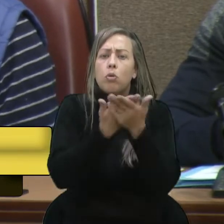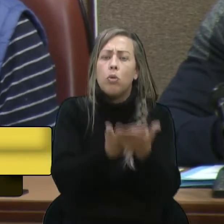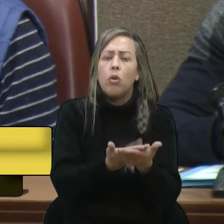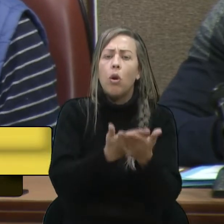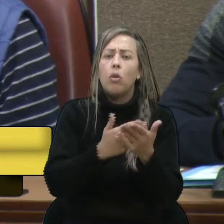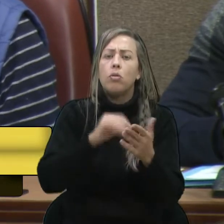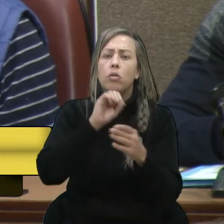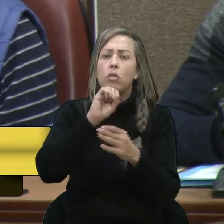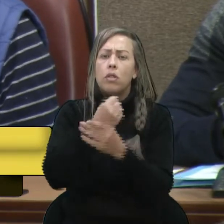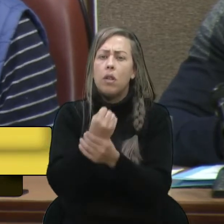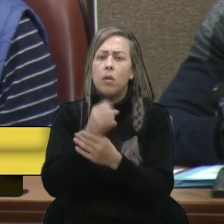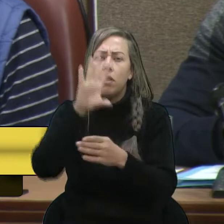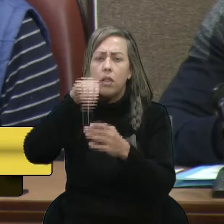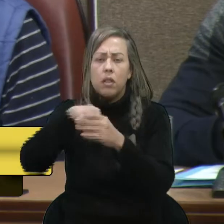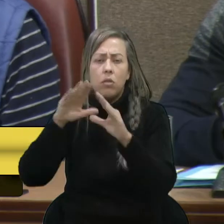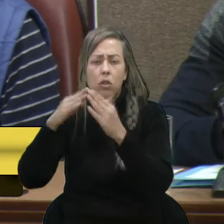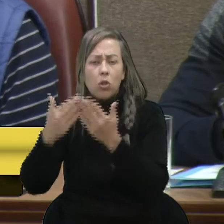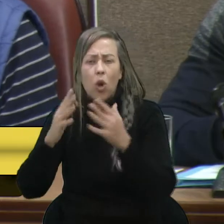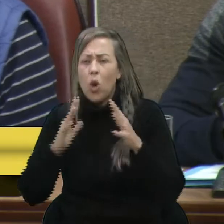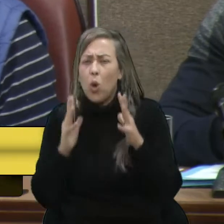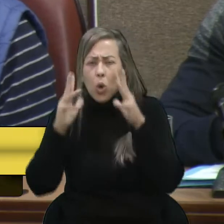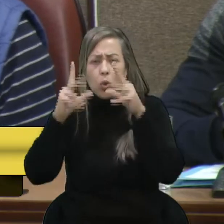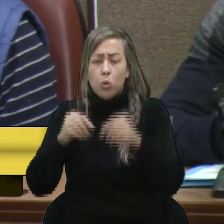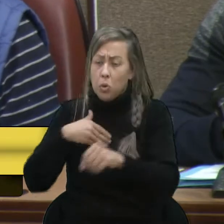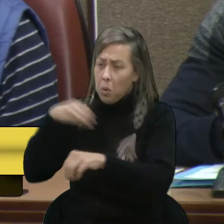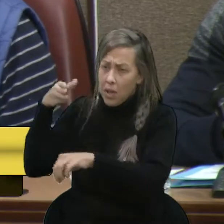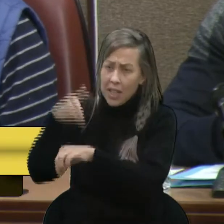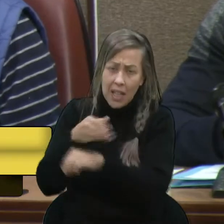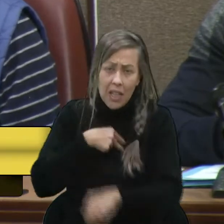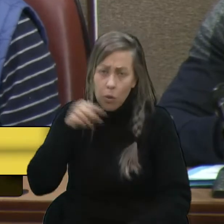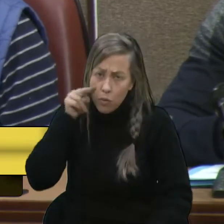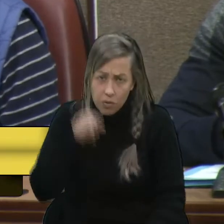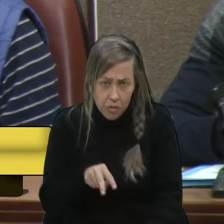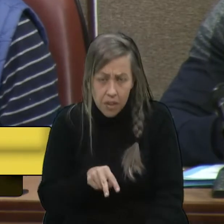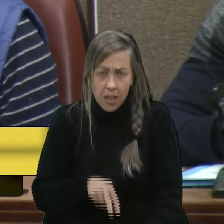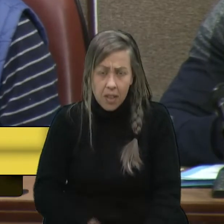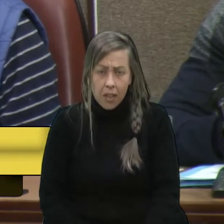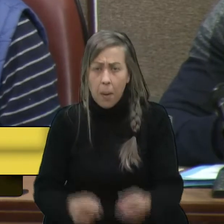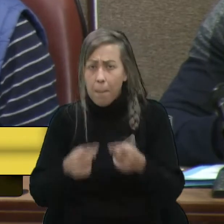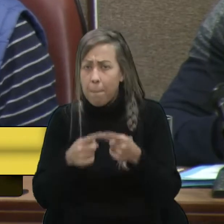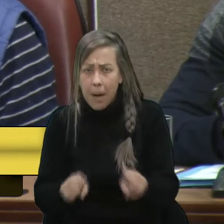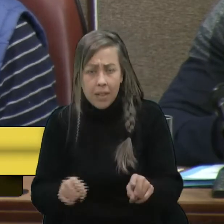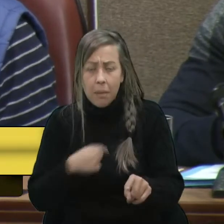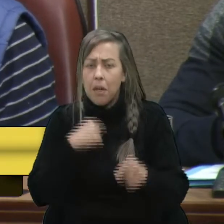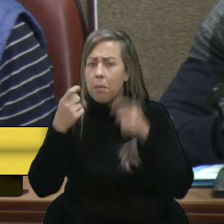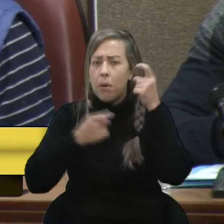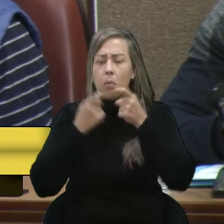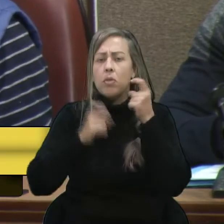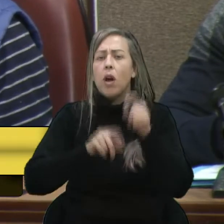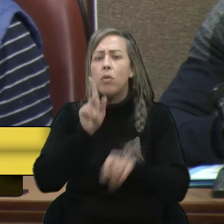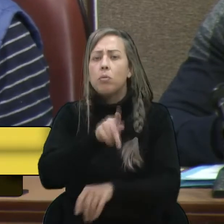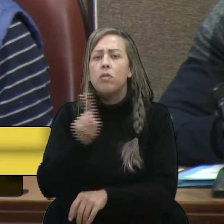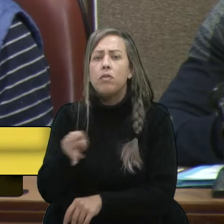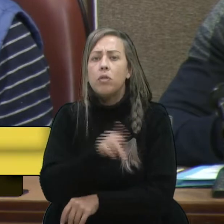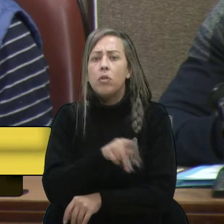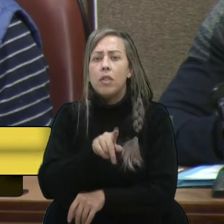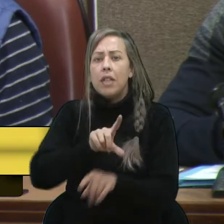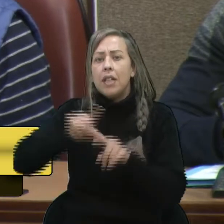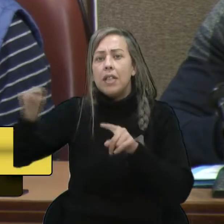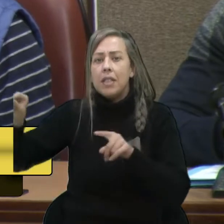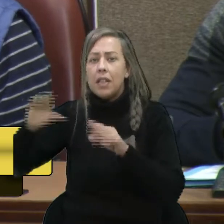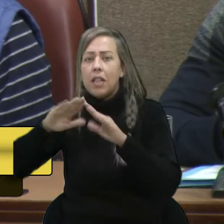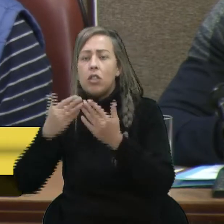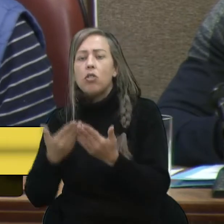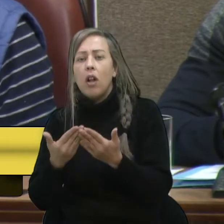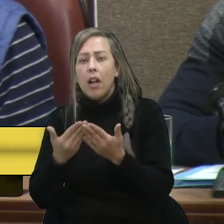segurança na escola, tudo, eu entrei na escola, vi, mas assim, a minha preocupação é os professores que saem do Arnaldo